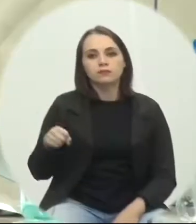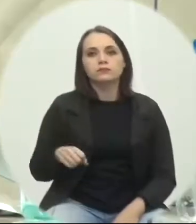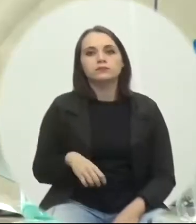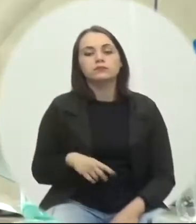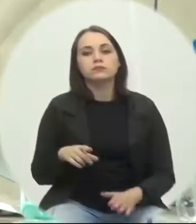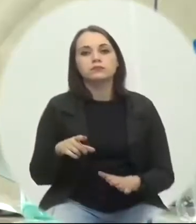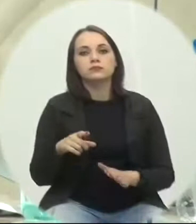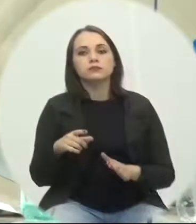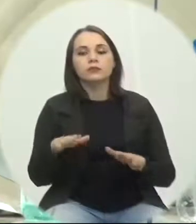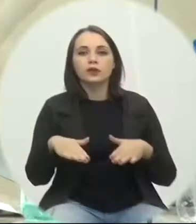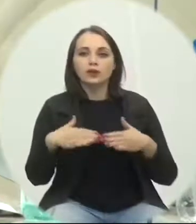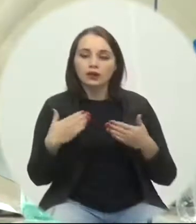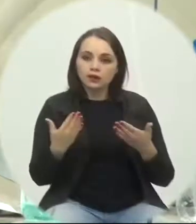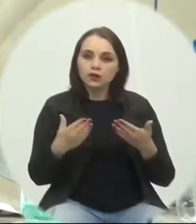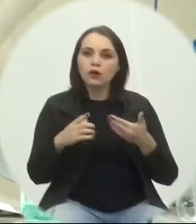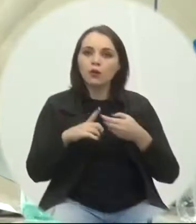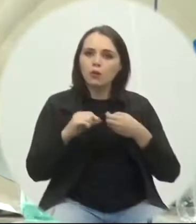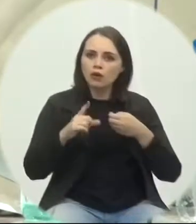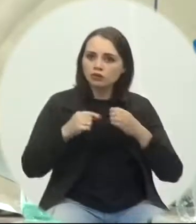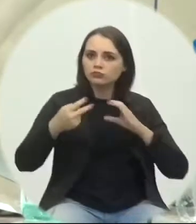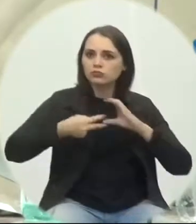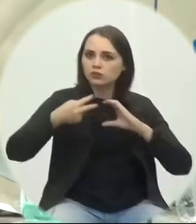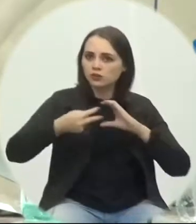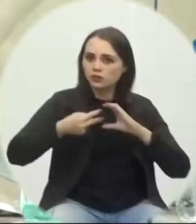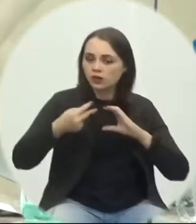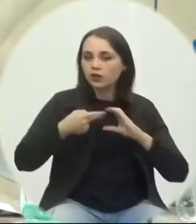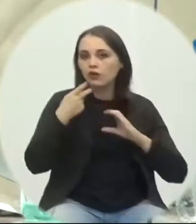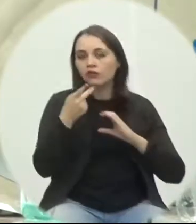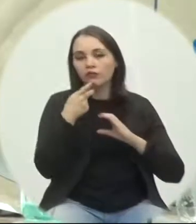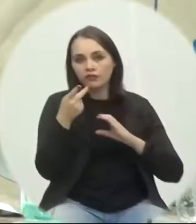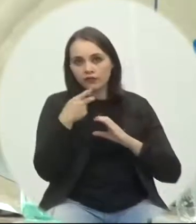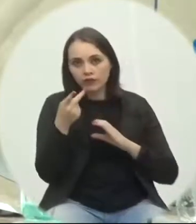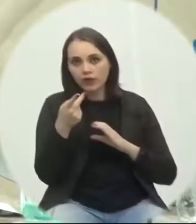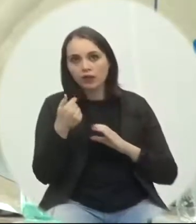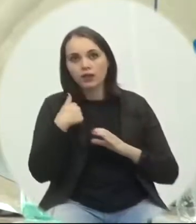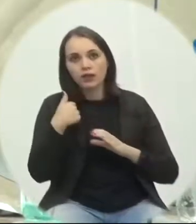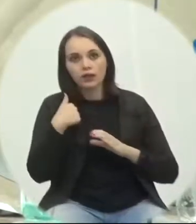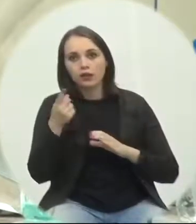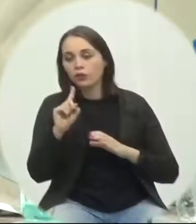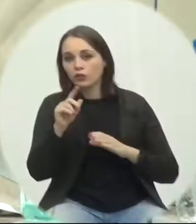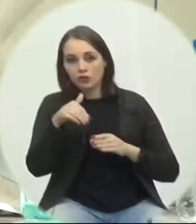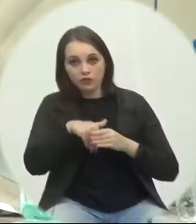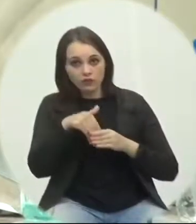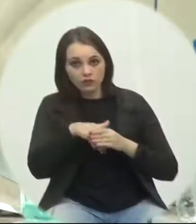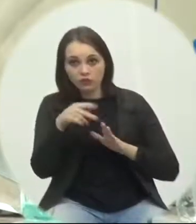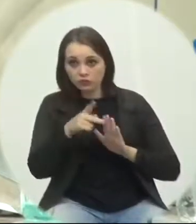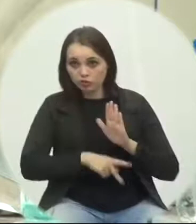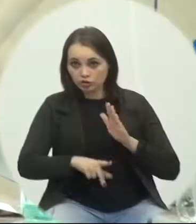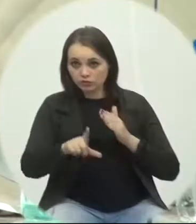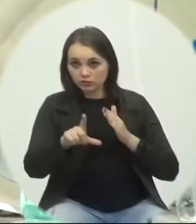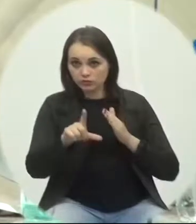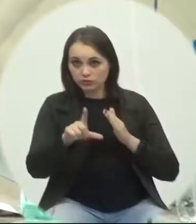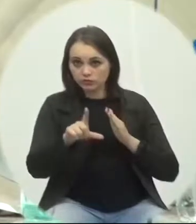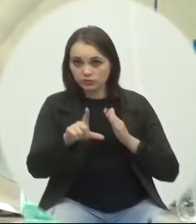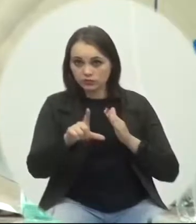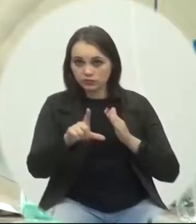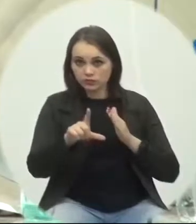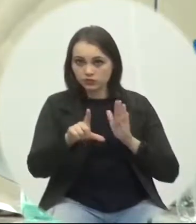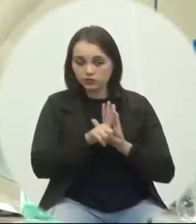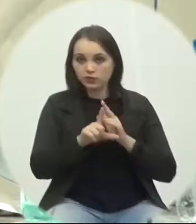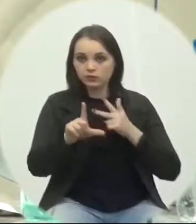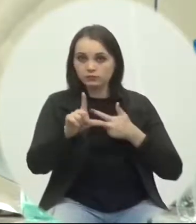O artigo do Regimento Interno 173, onde diz que a presidência não vota em PL. O projeto foi aprovado por